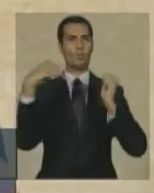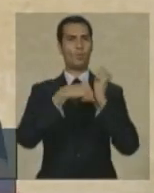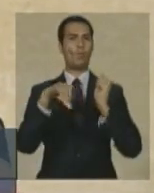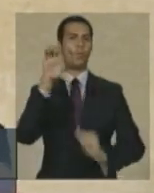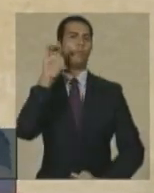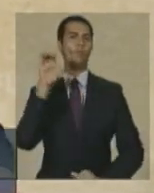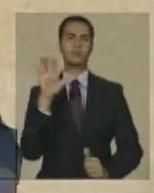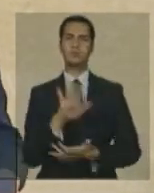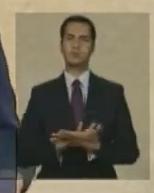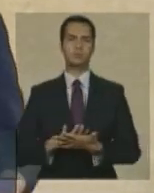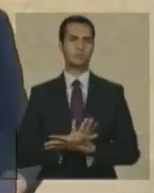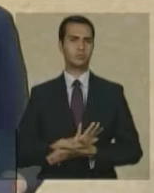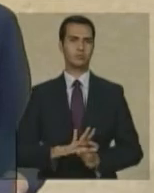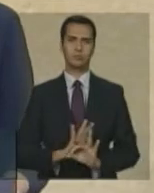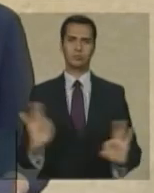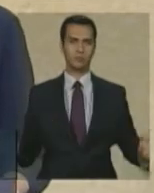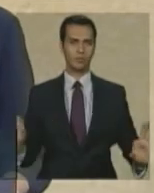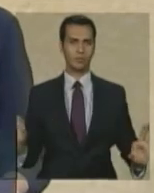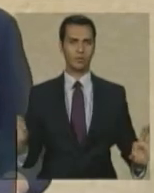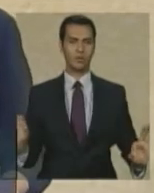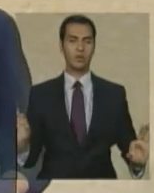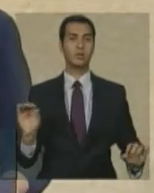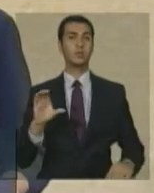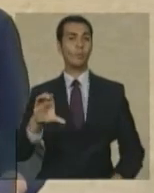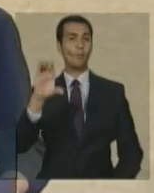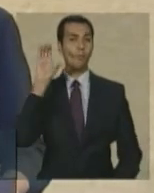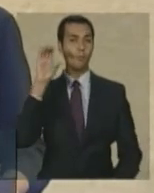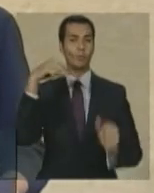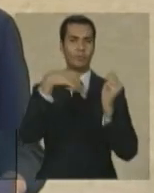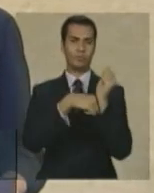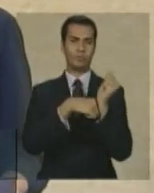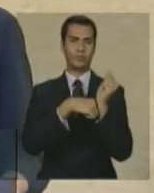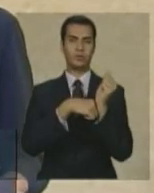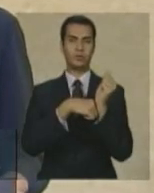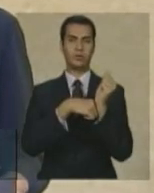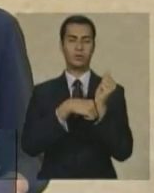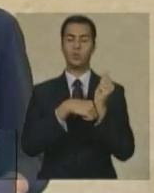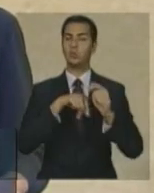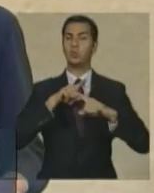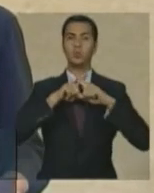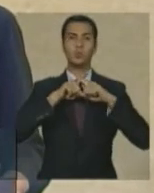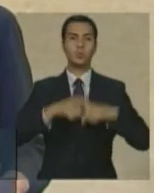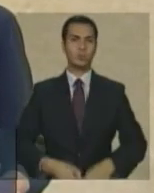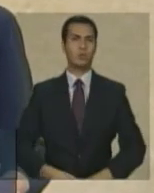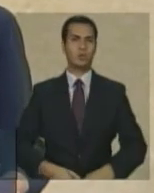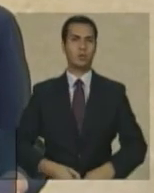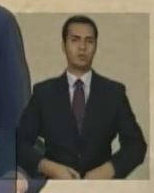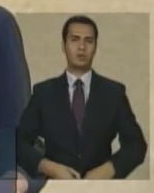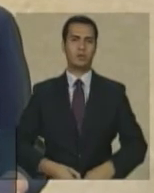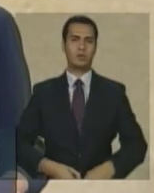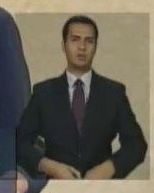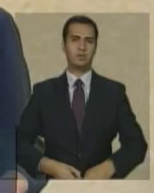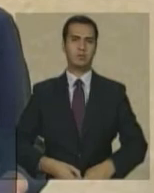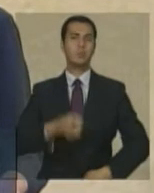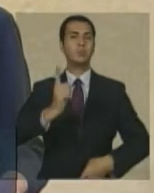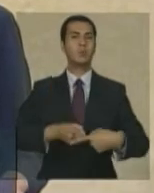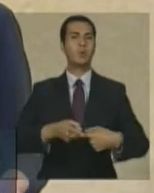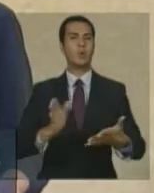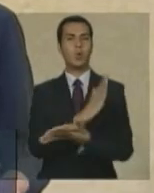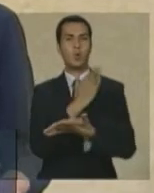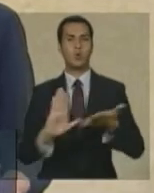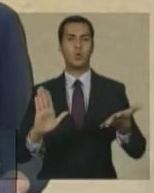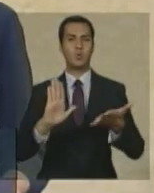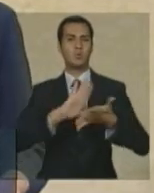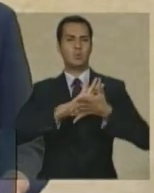o sigilo não oferecerá nunca mais guarida ao desrespeito